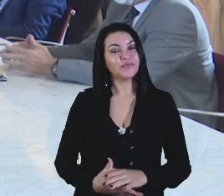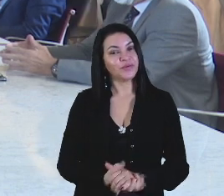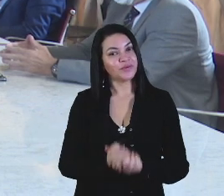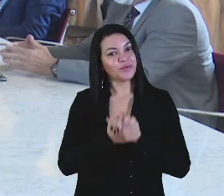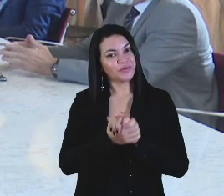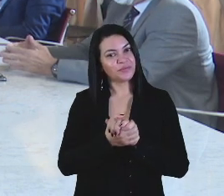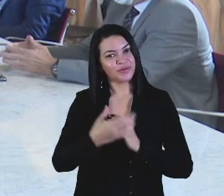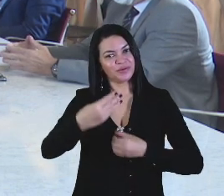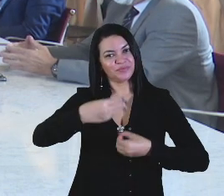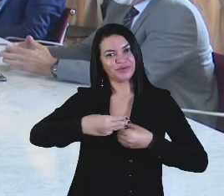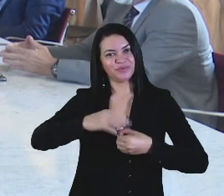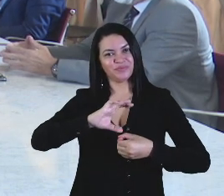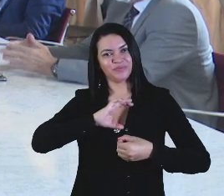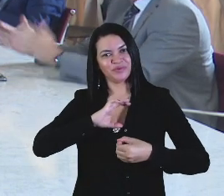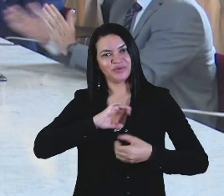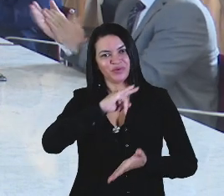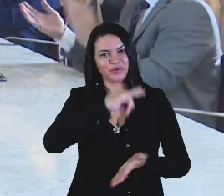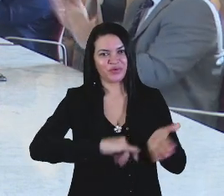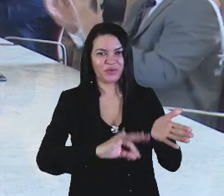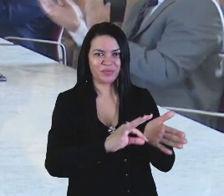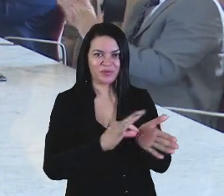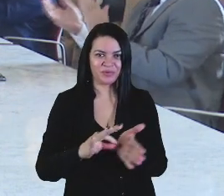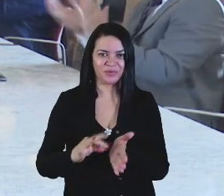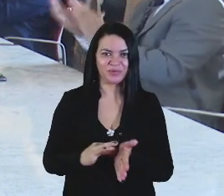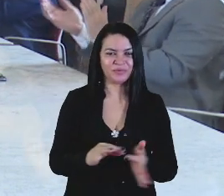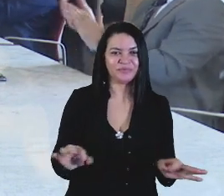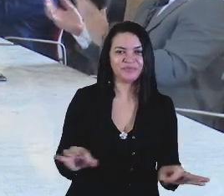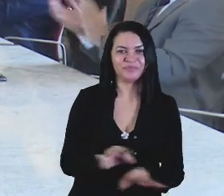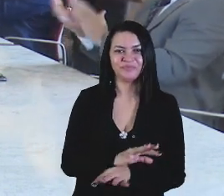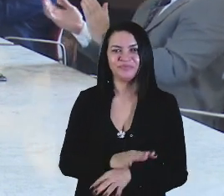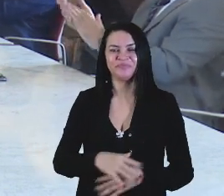Parabéns ao município de Caxias, documento assinado.